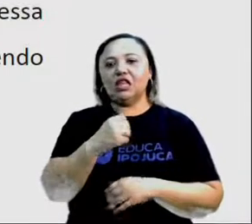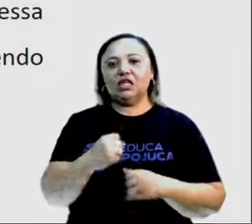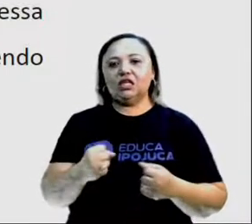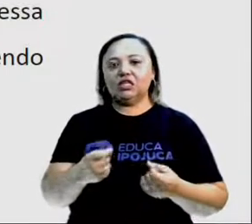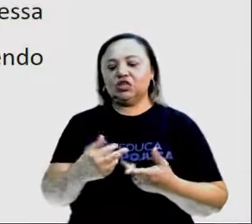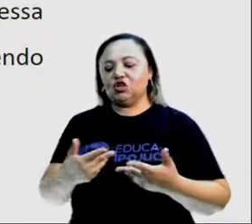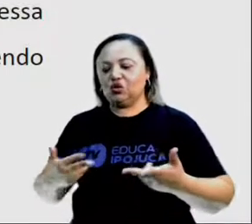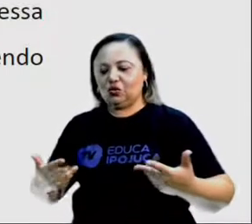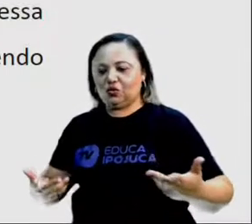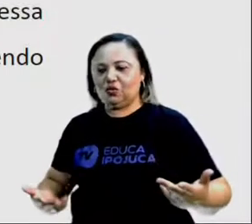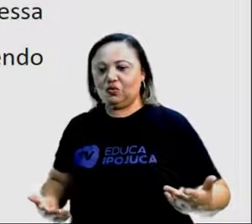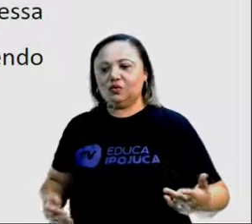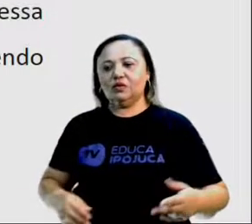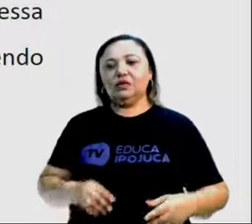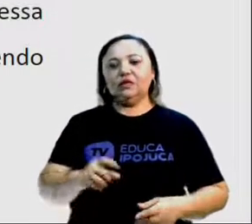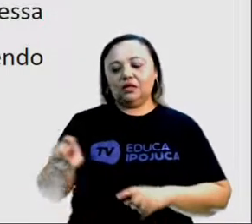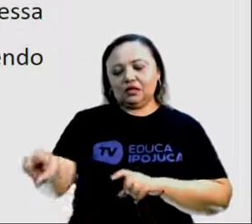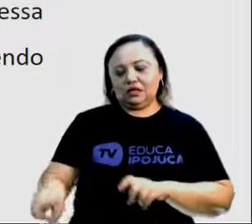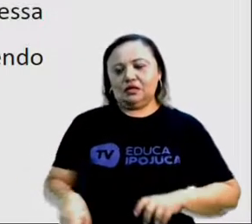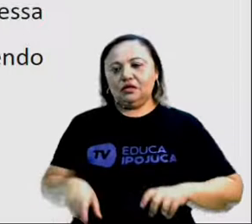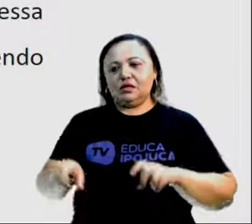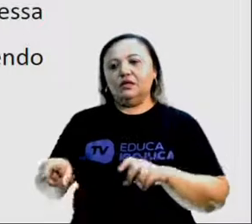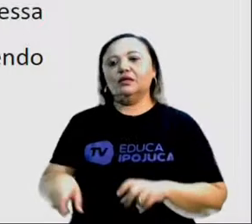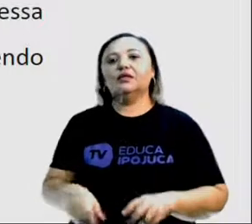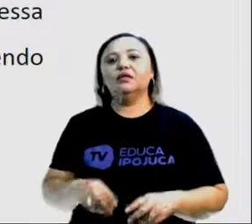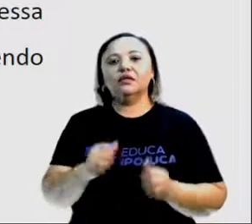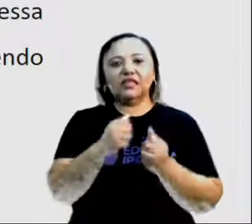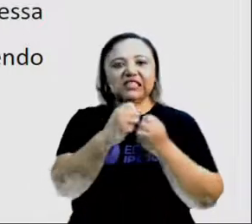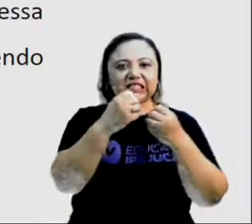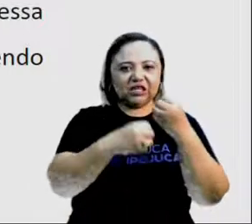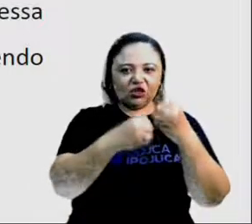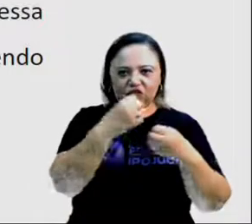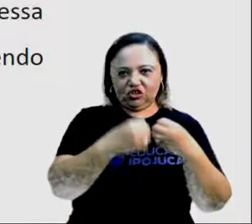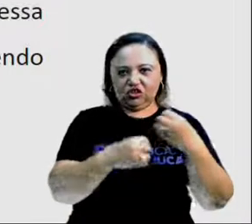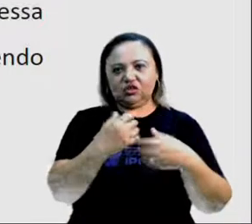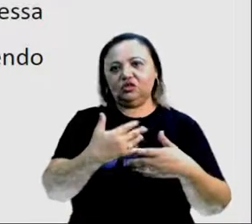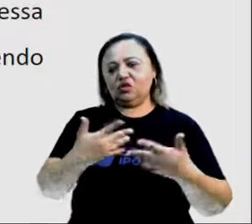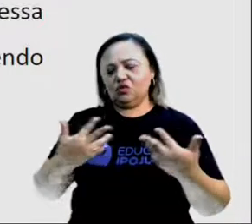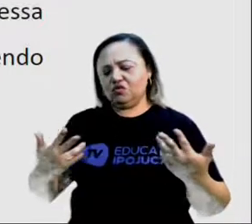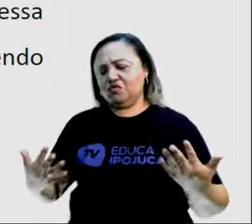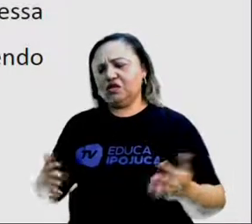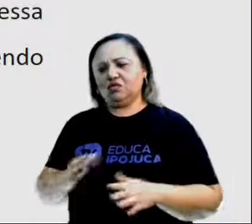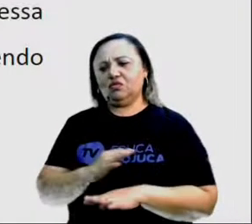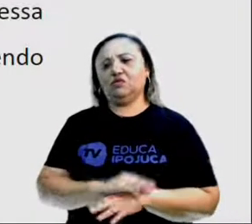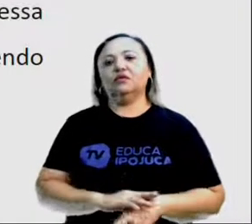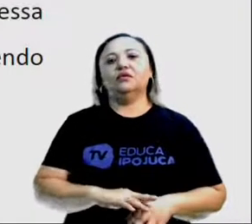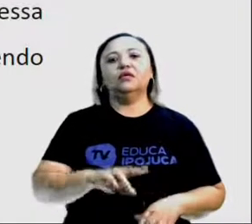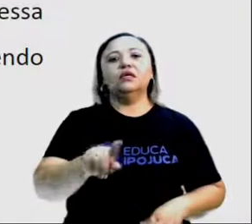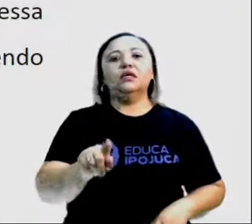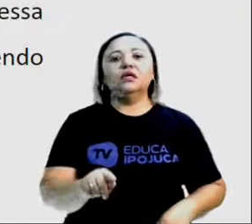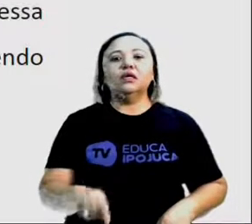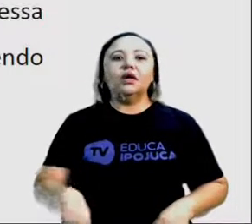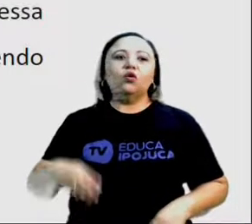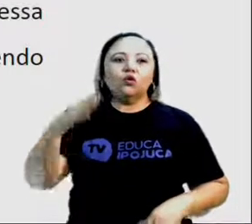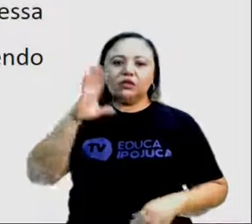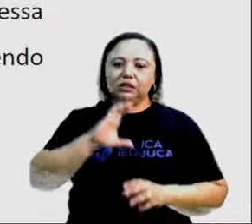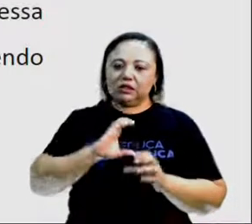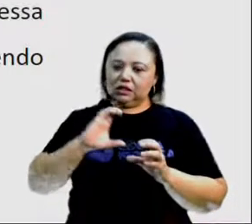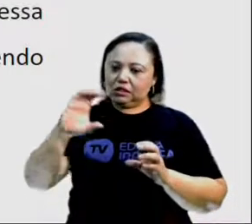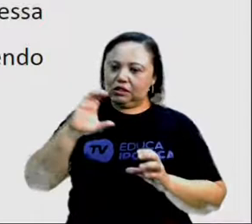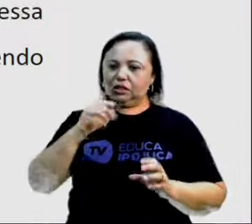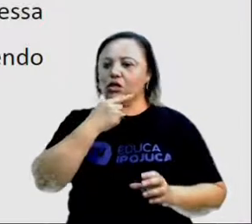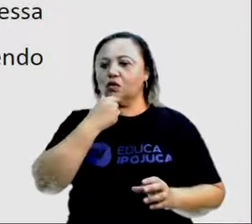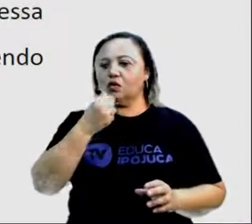e de resíduos agropecuários, casca de arroz, entre outras fontes. Mas, segundo os cientistas, o